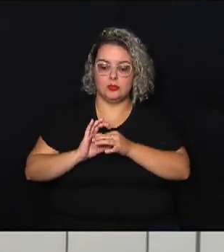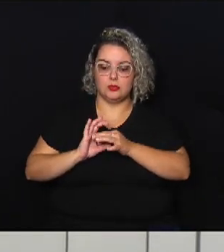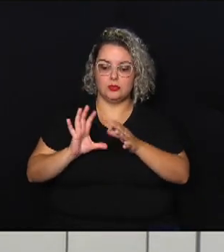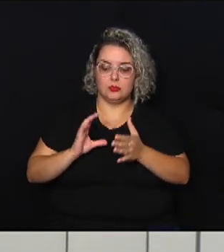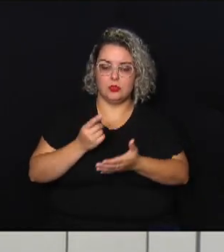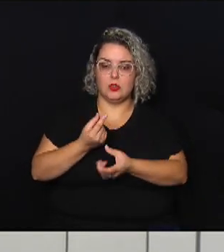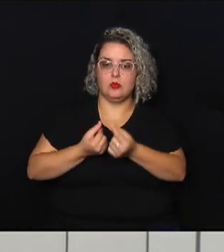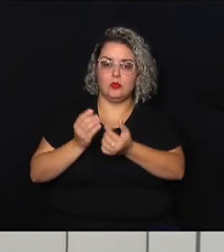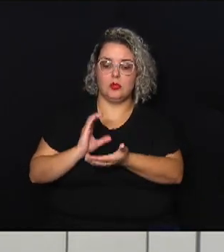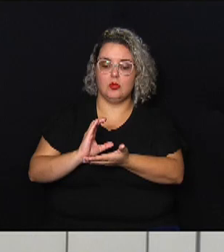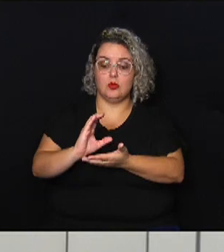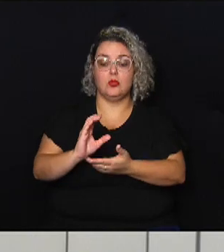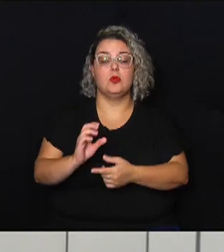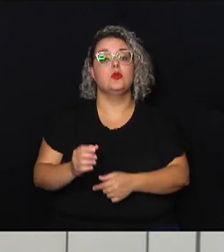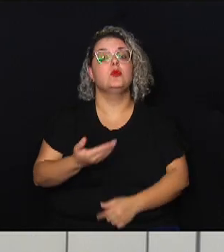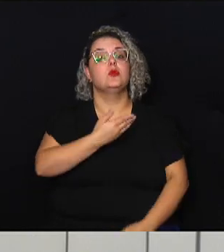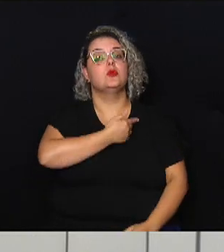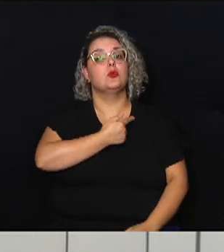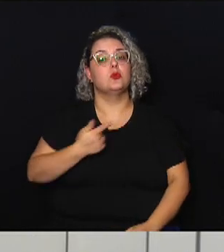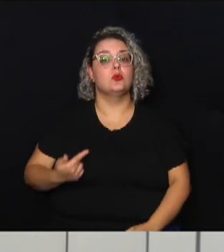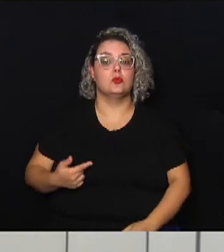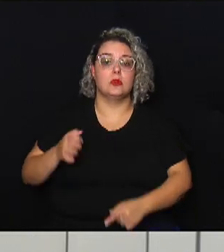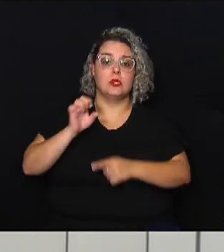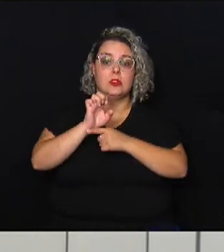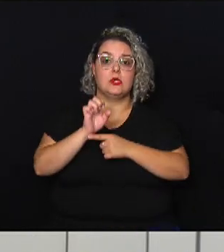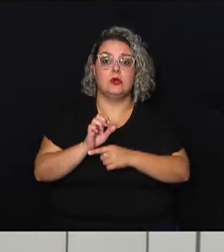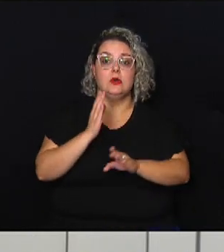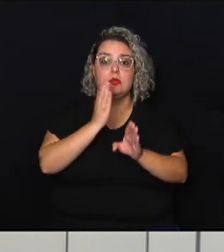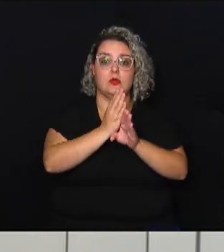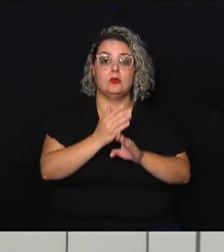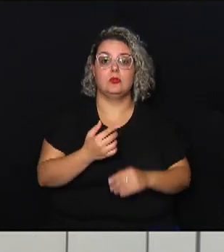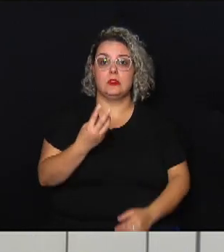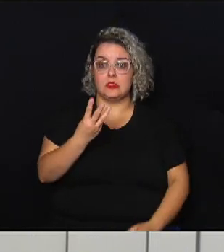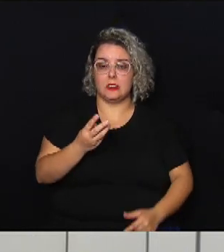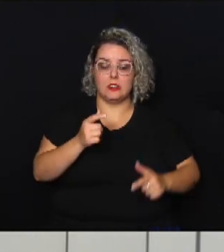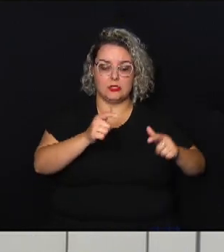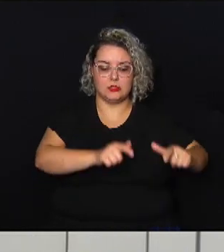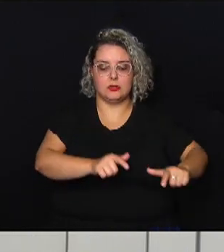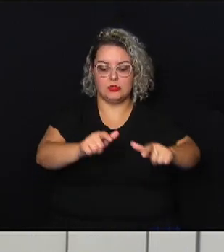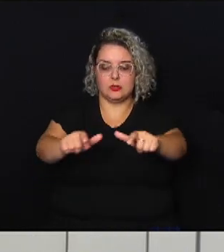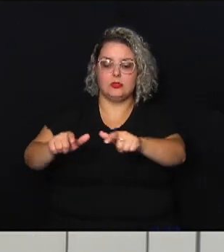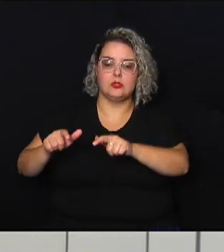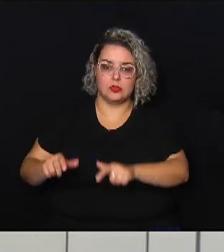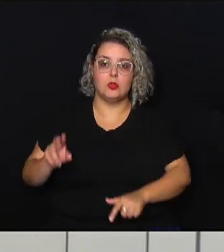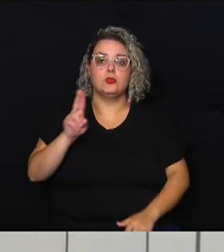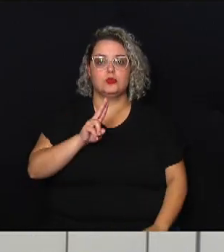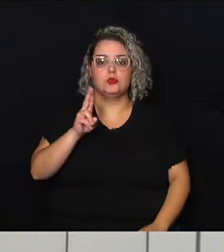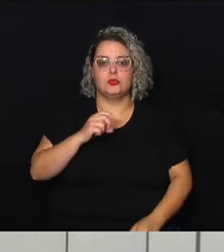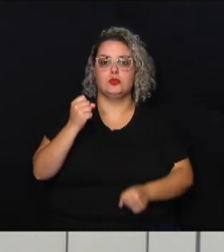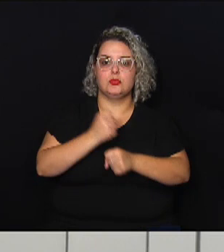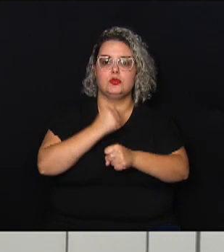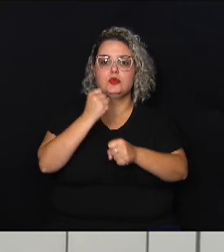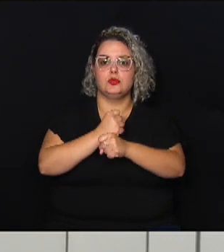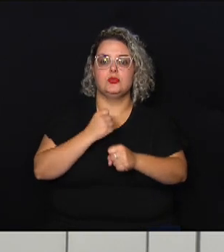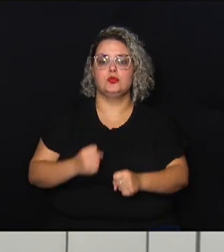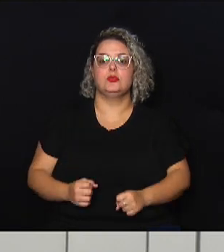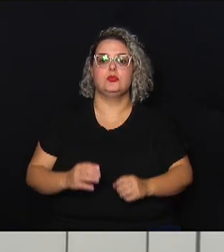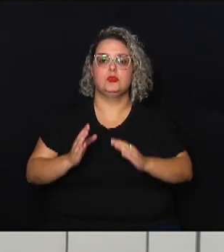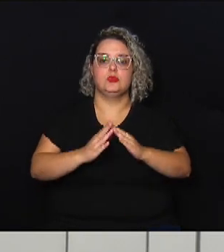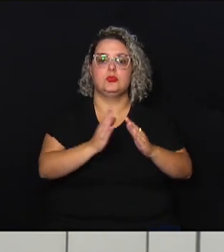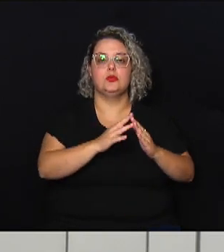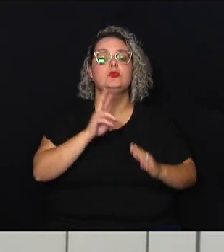também já localizou três terrenos com possibilidades de serem utilizados para a construção de casas das vítimas